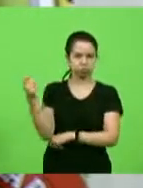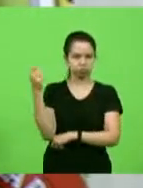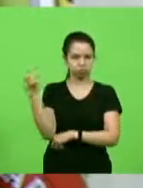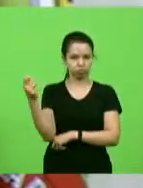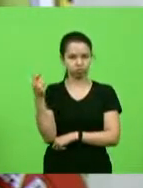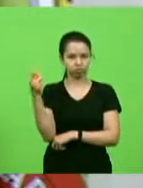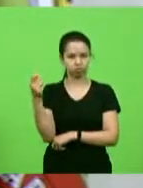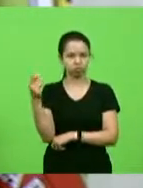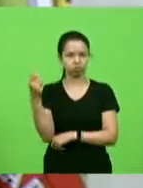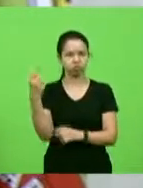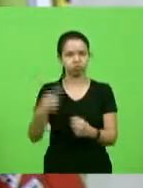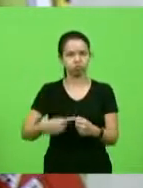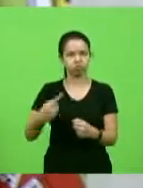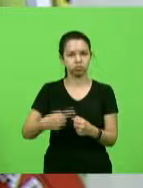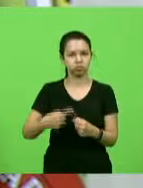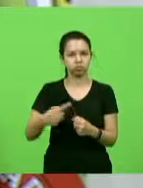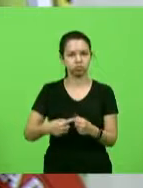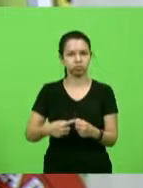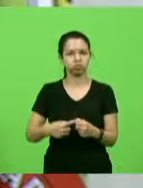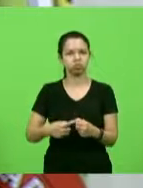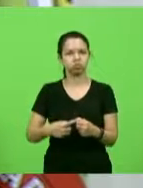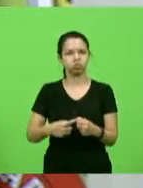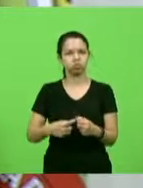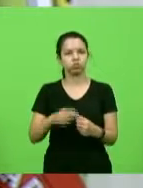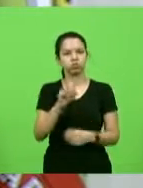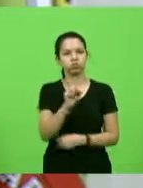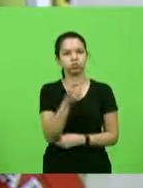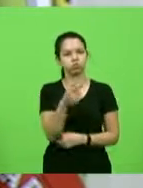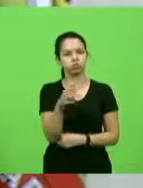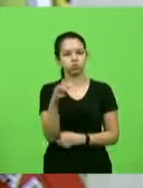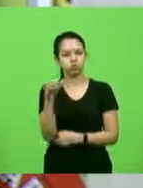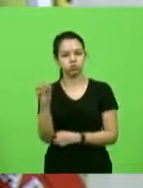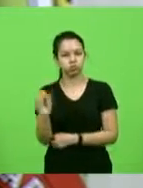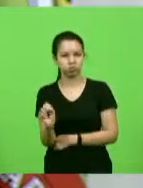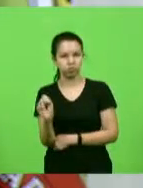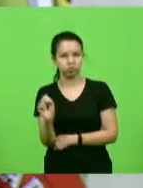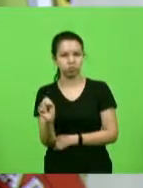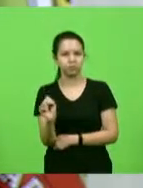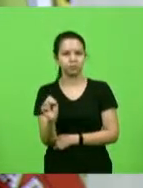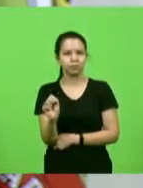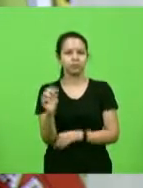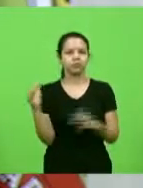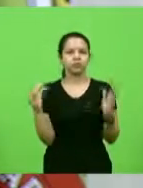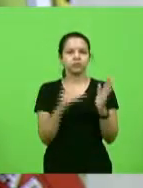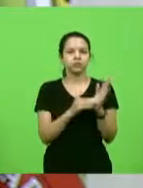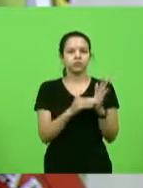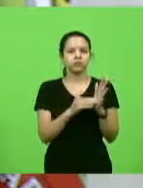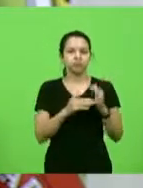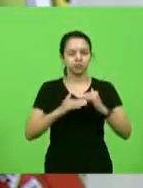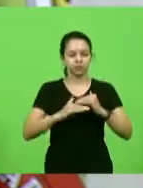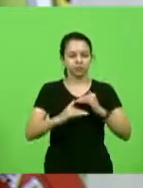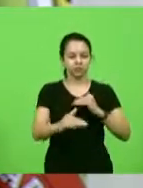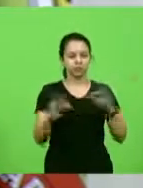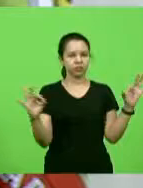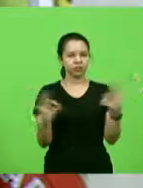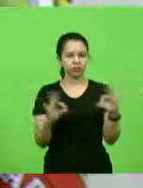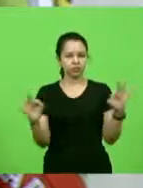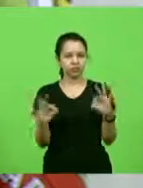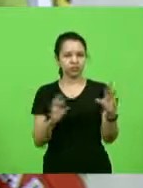dos Ausentes, que é o último não pavimentado nessa rodovia que ainda não foi iniciado.